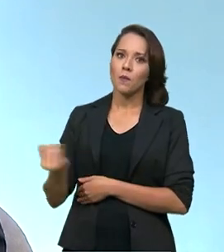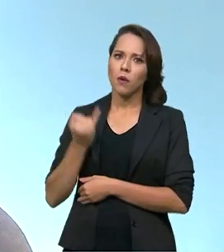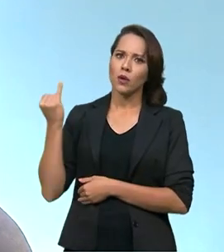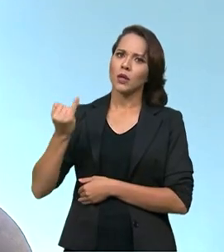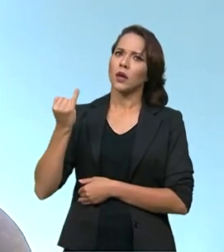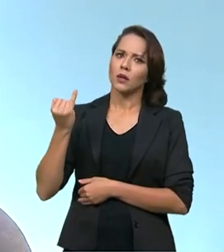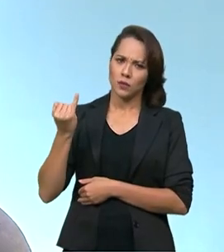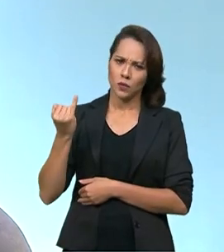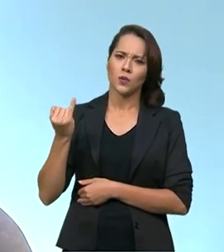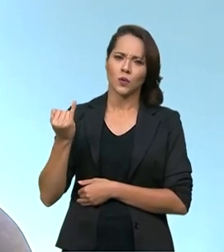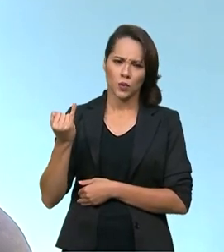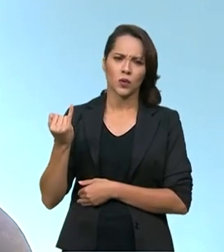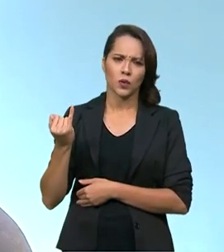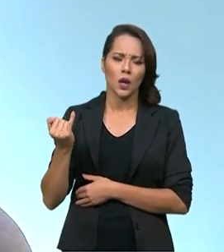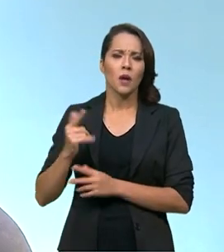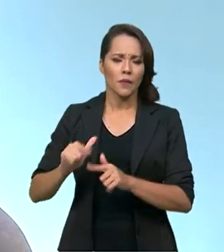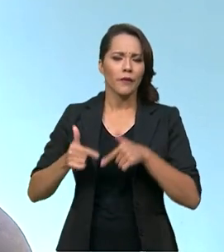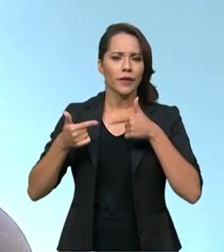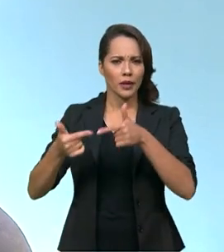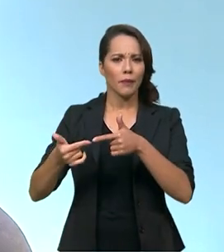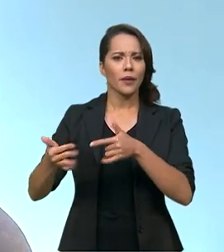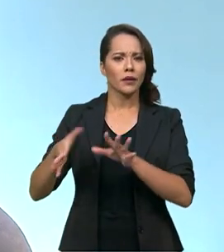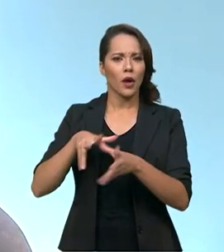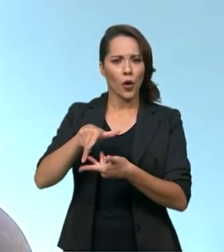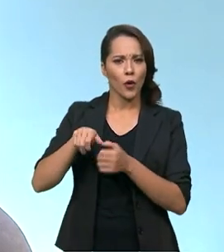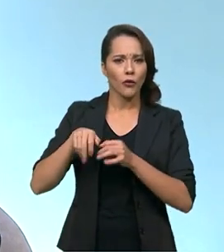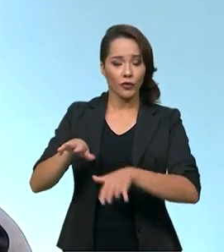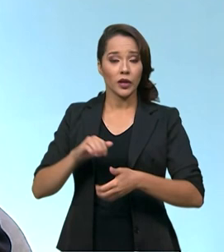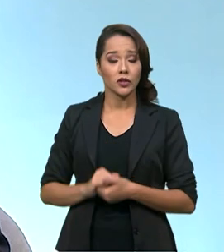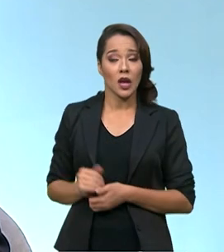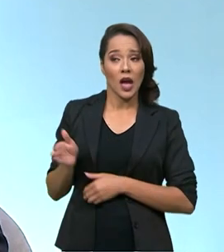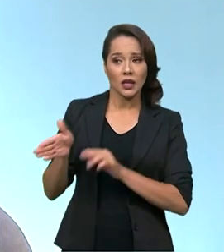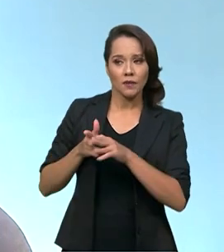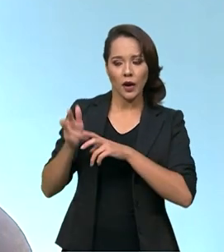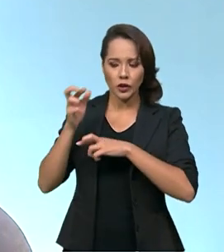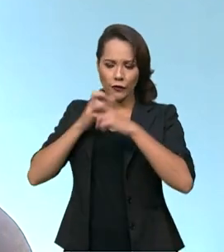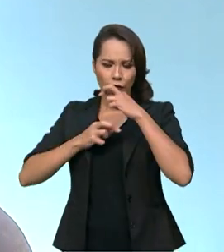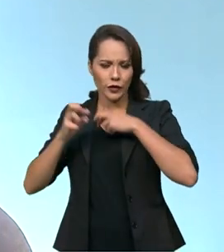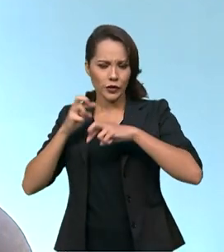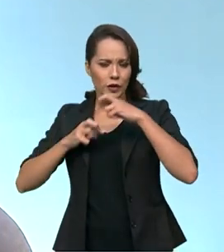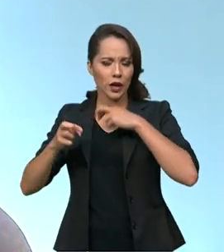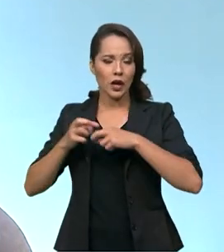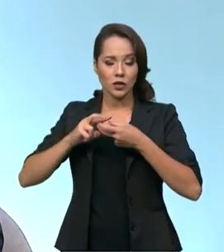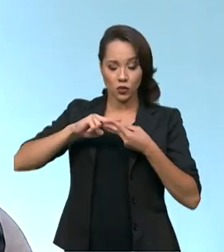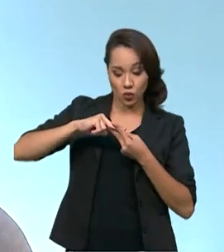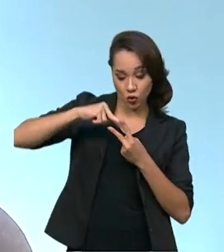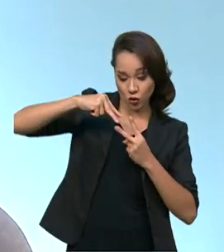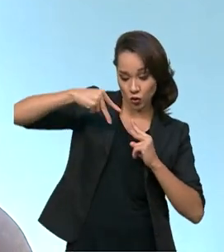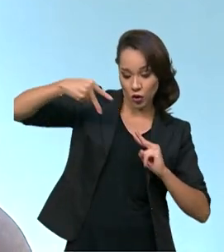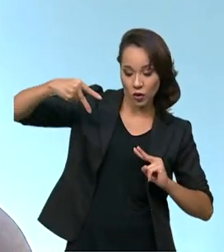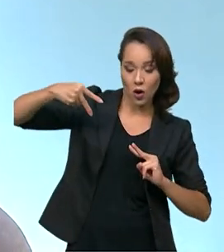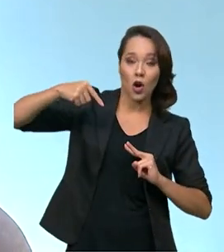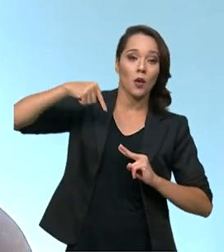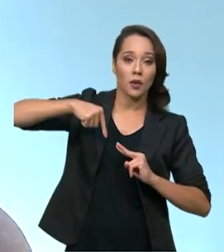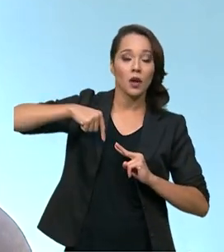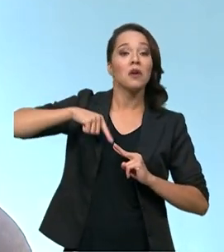fundamental no enfrentamento à Covid-19. Essa parte da vigilância genômica foi muito